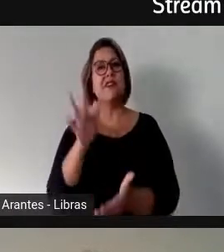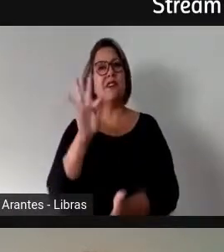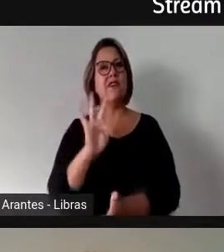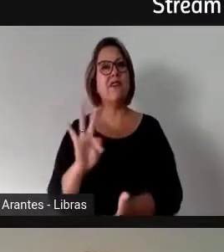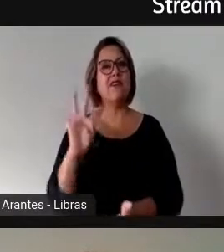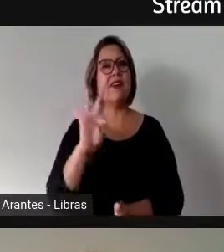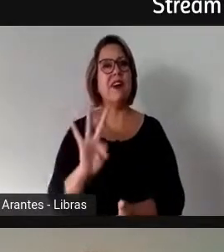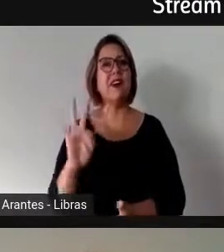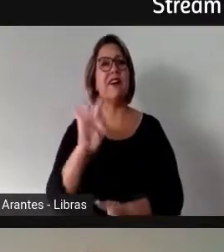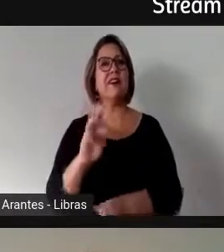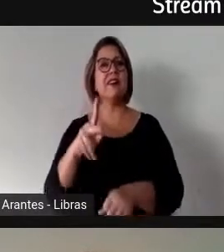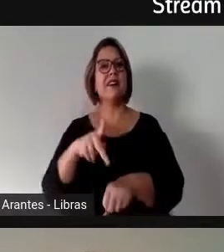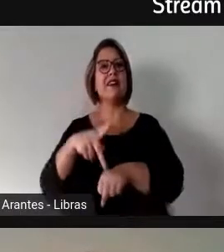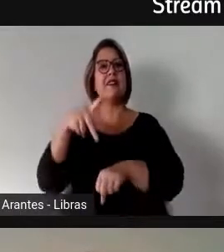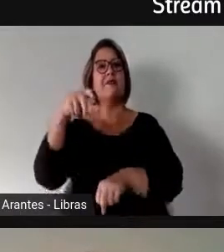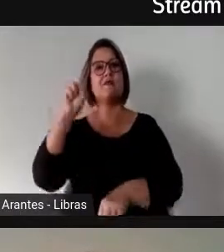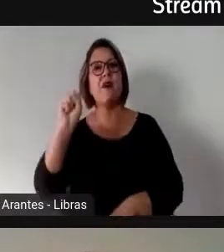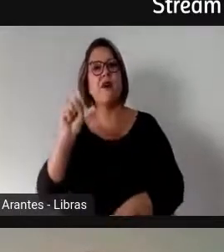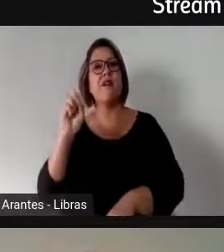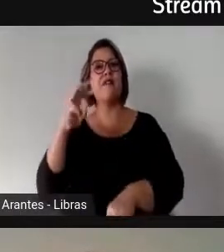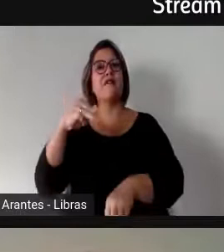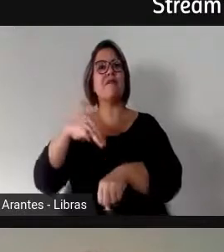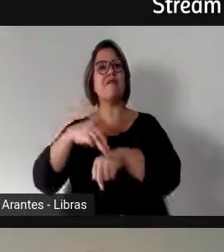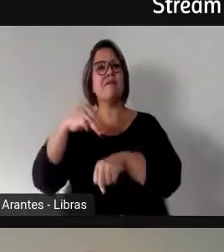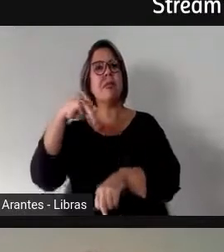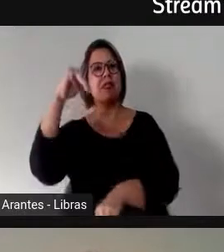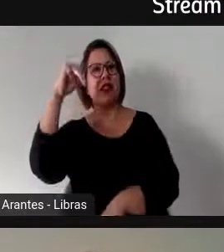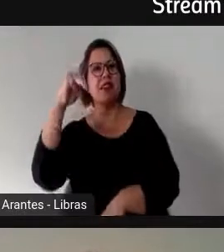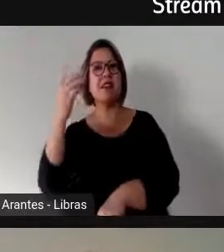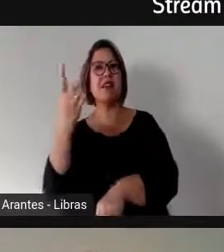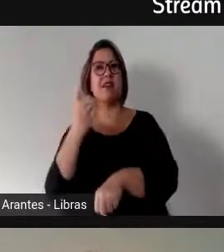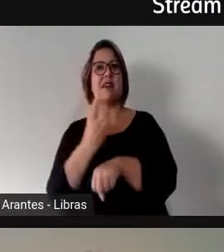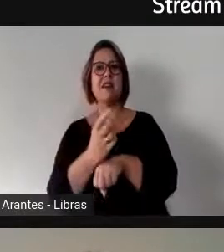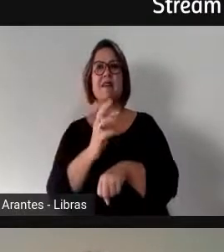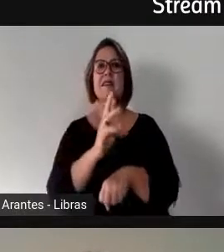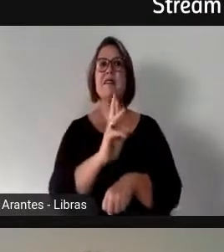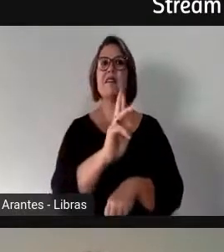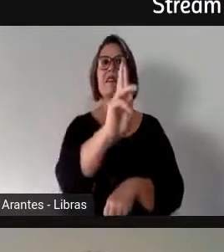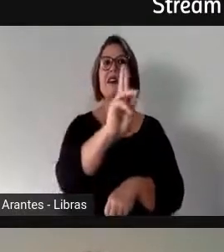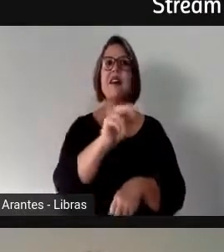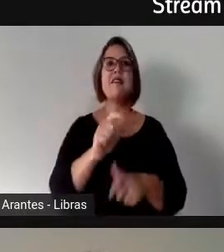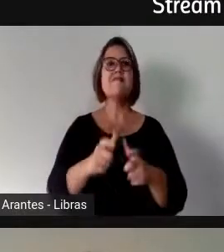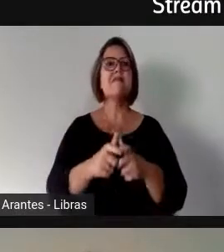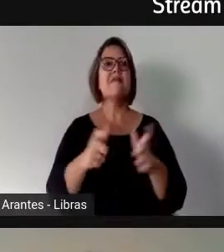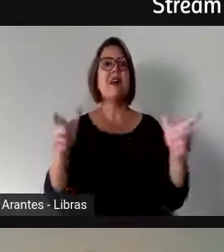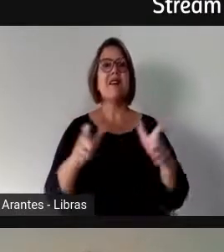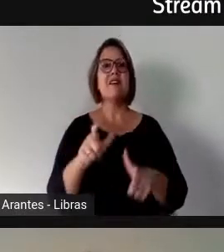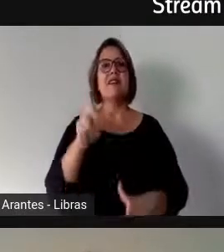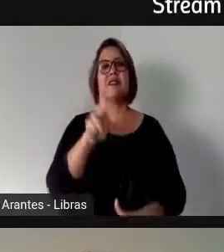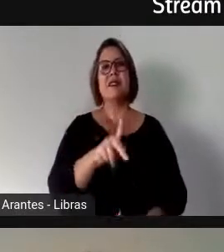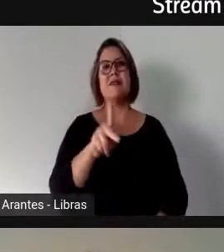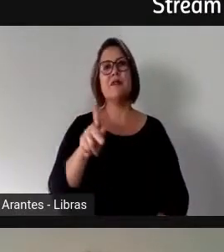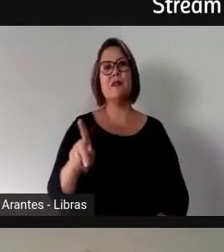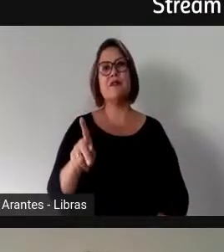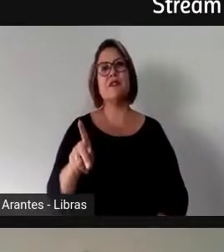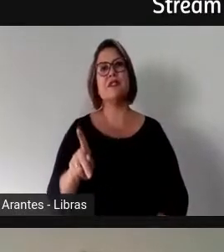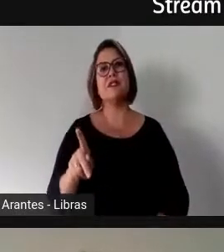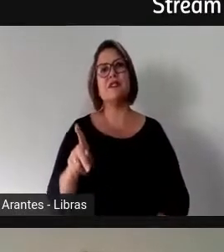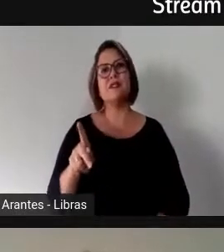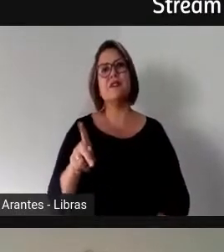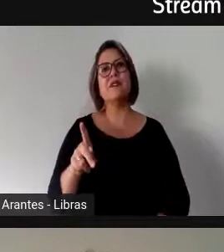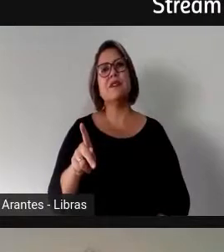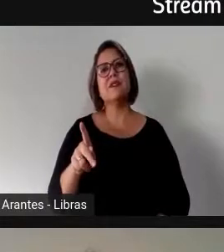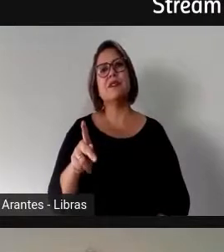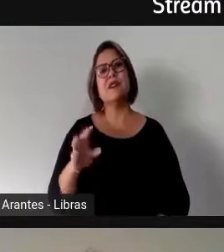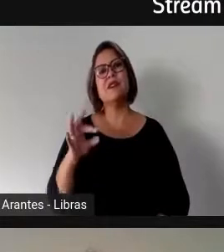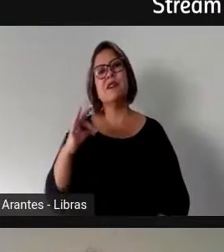na pós-graduação, nos cursos de mestrado, doutorado, o número de professoras, aliás, onde há uma remuneração um pouco melhor,